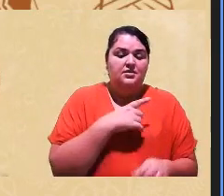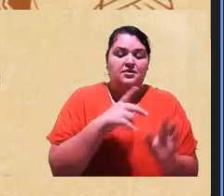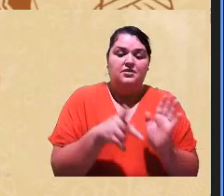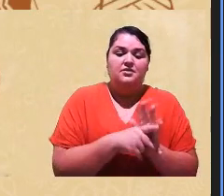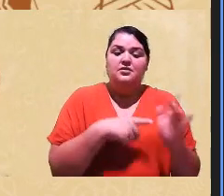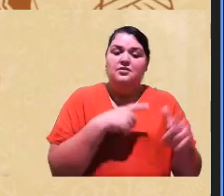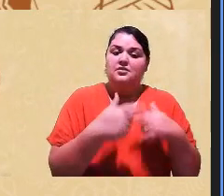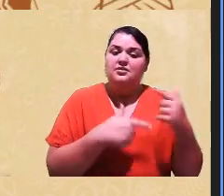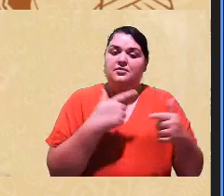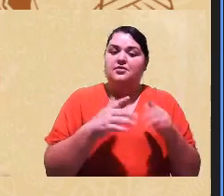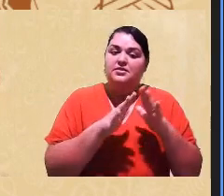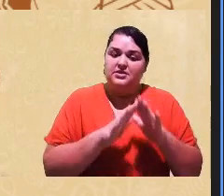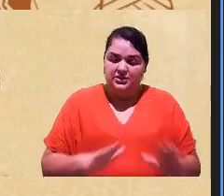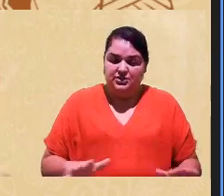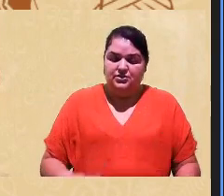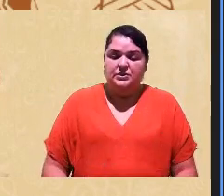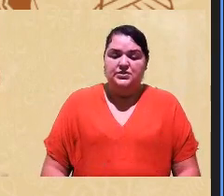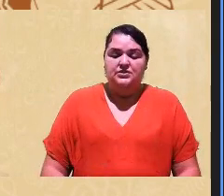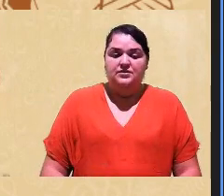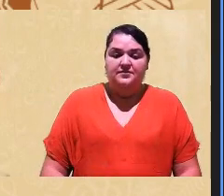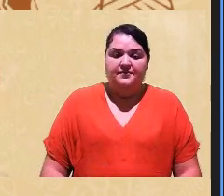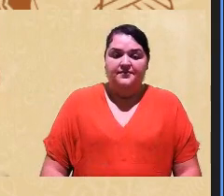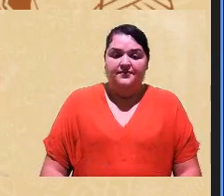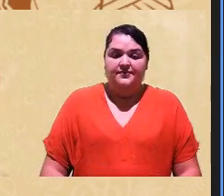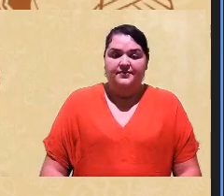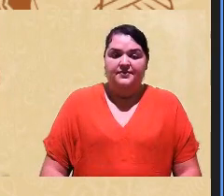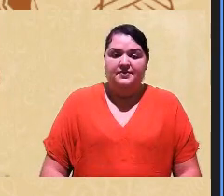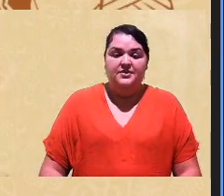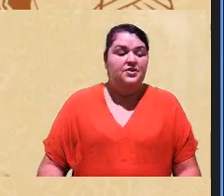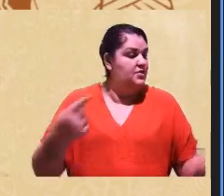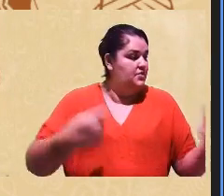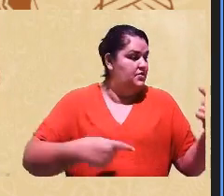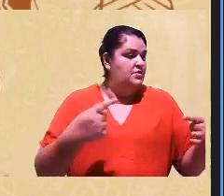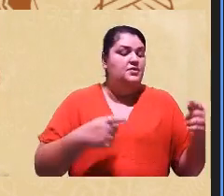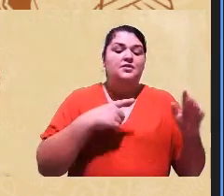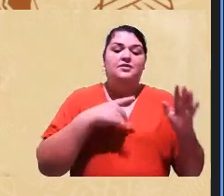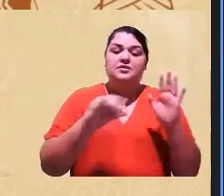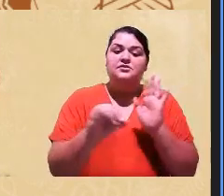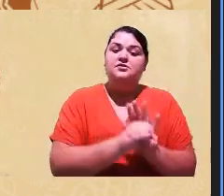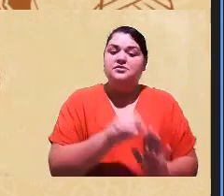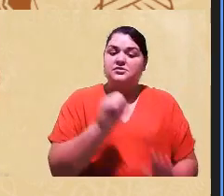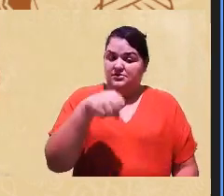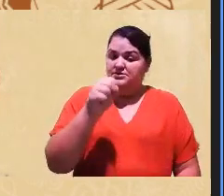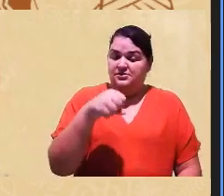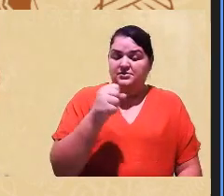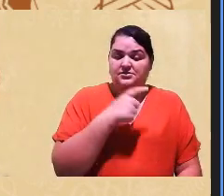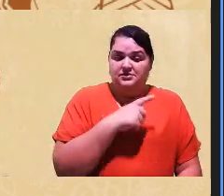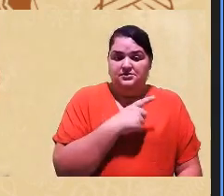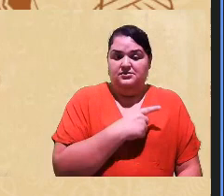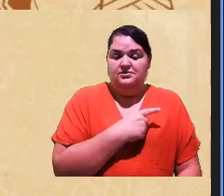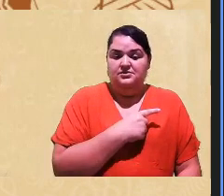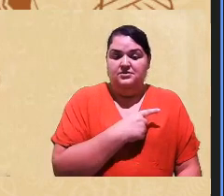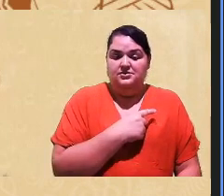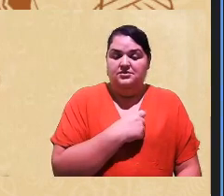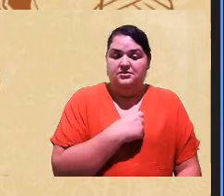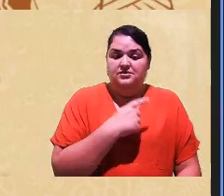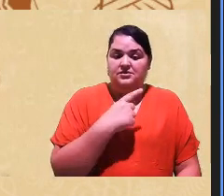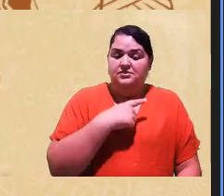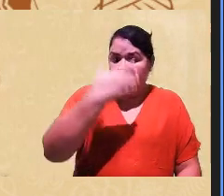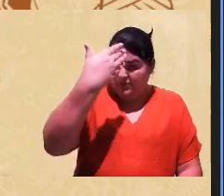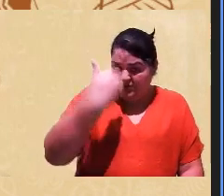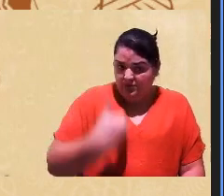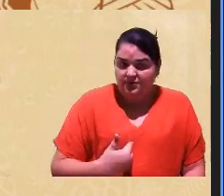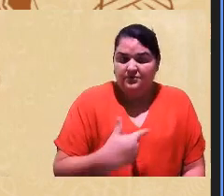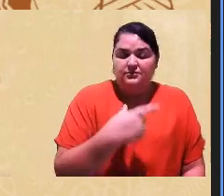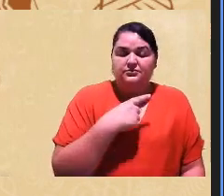isso discutindo essa questão da identidade sim porque nós poderíamos ter perfis fenotípicos